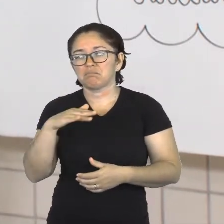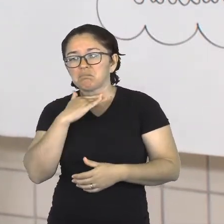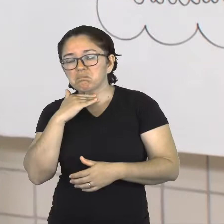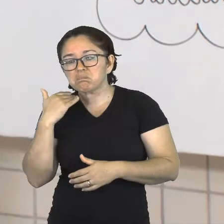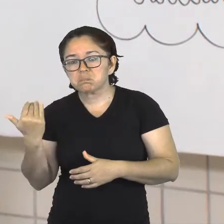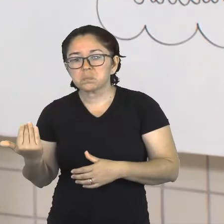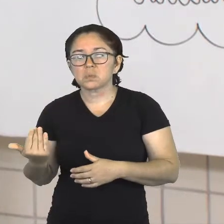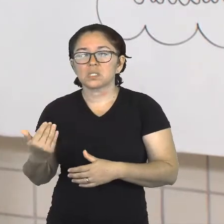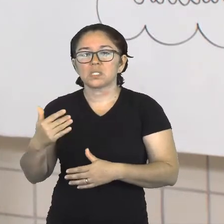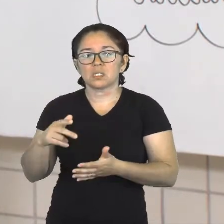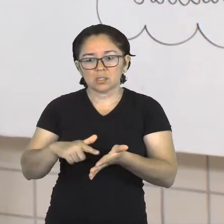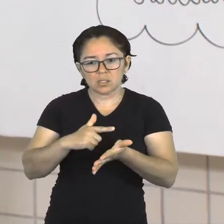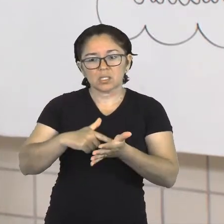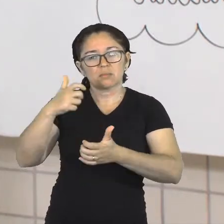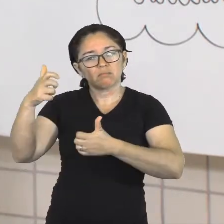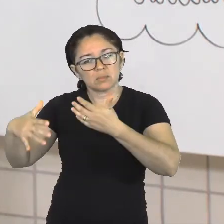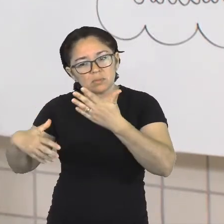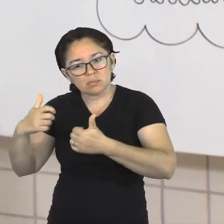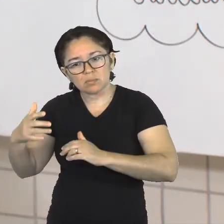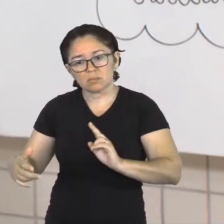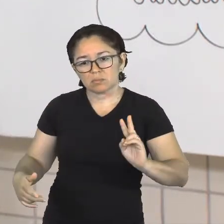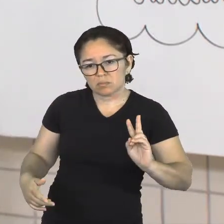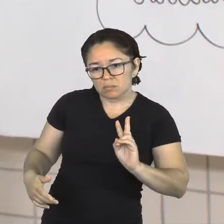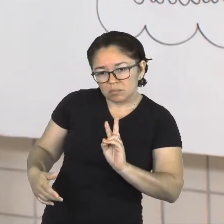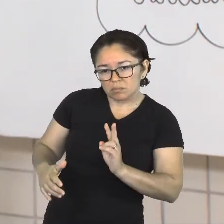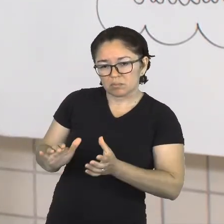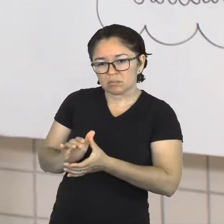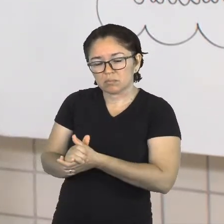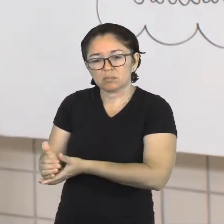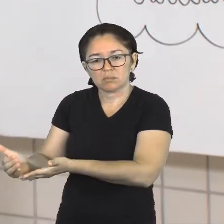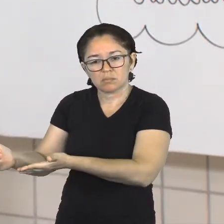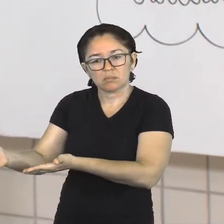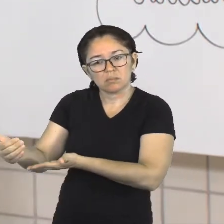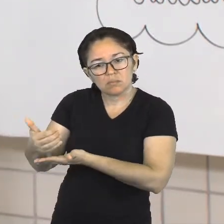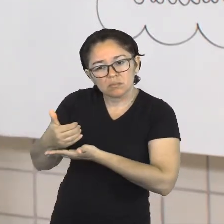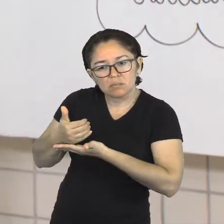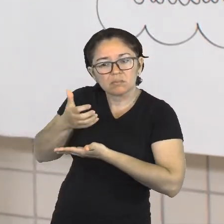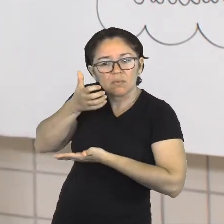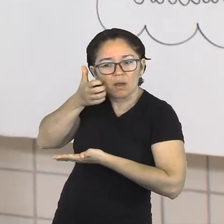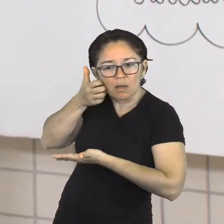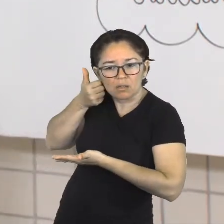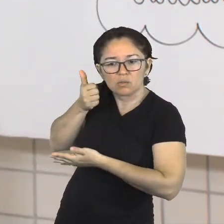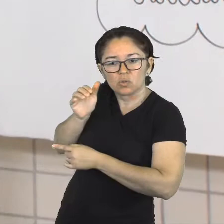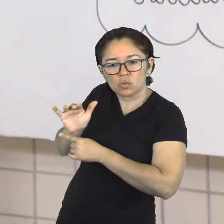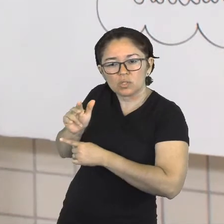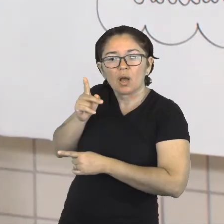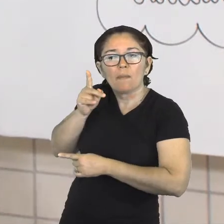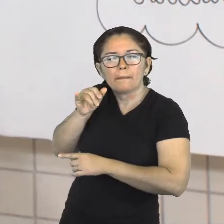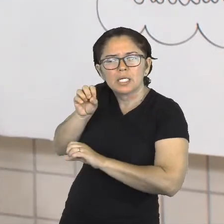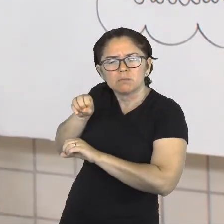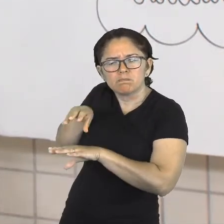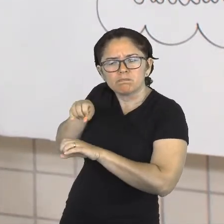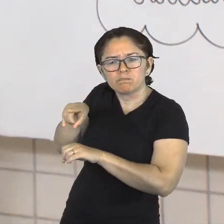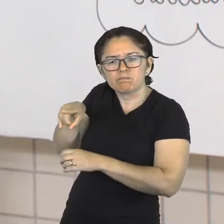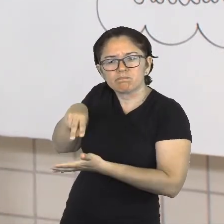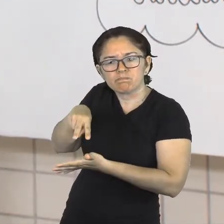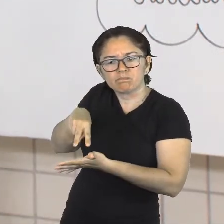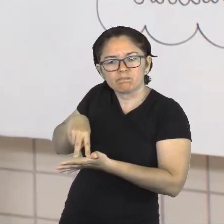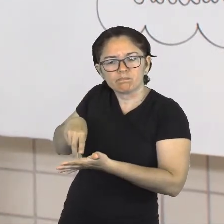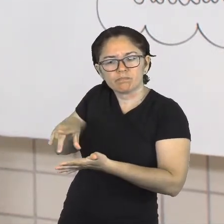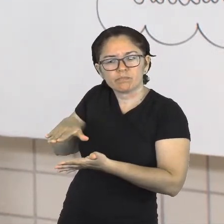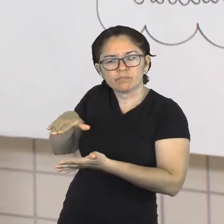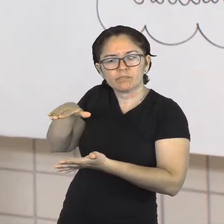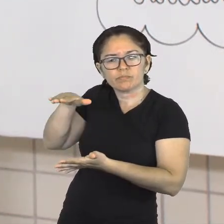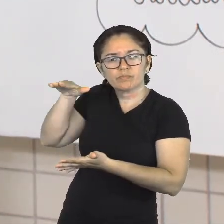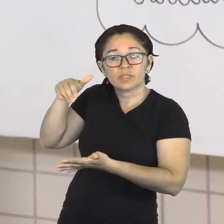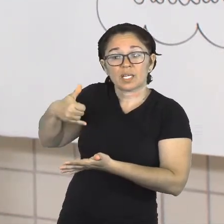adotada pela senhora Rosa e pelo pai adotivo lá, que é o que ensina ela a ler. Liesel já tinha